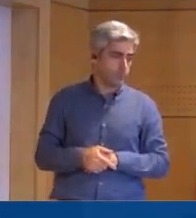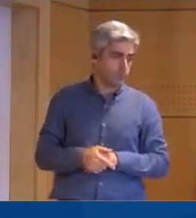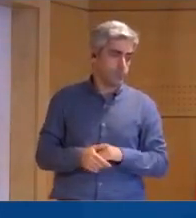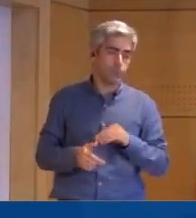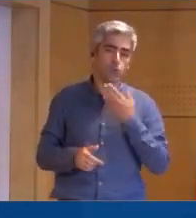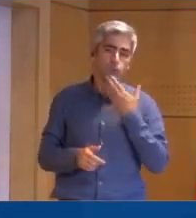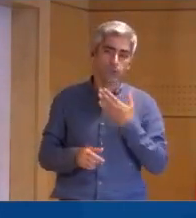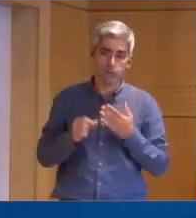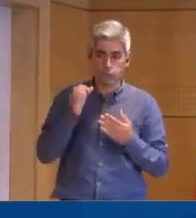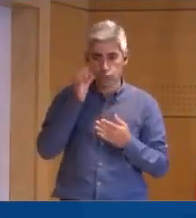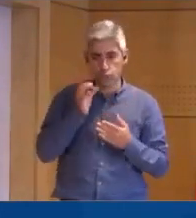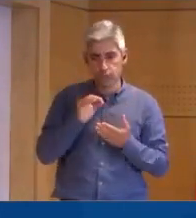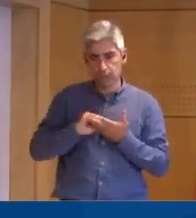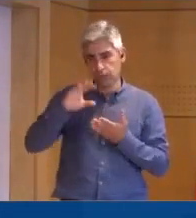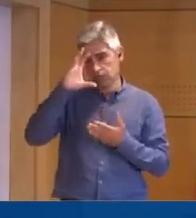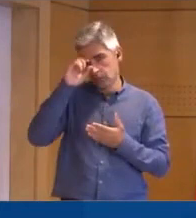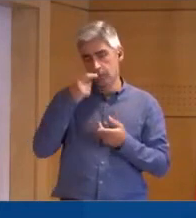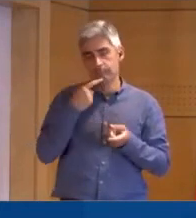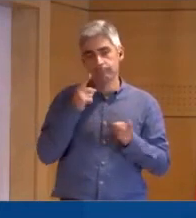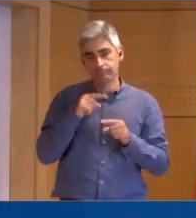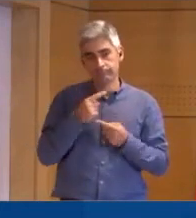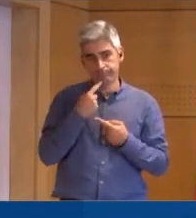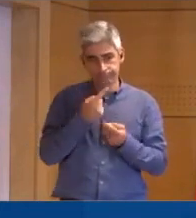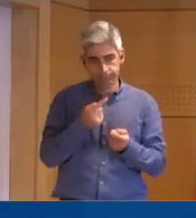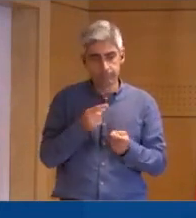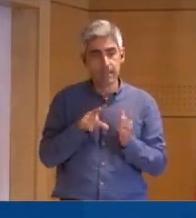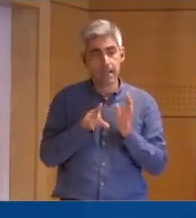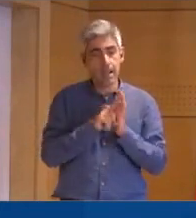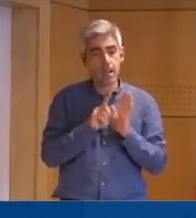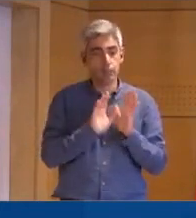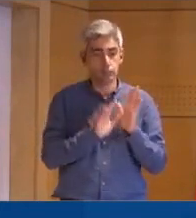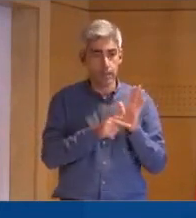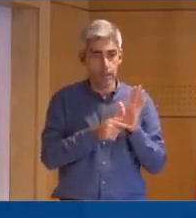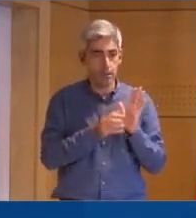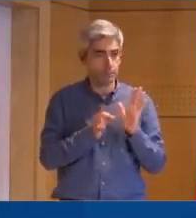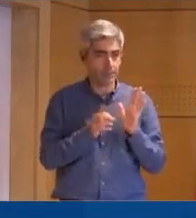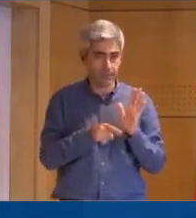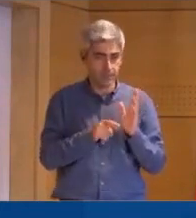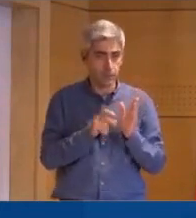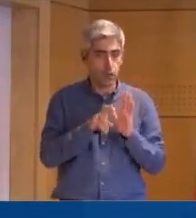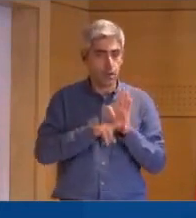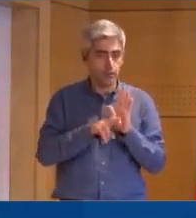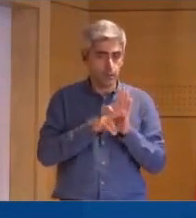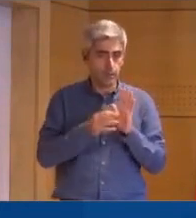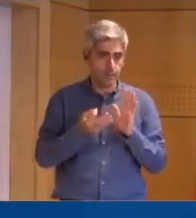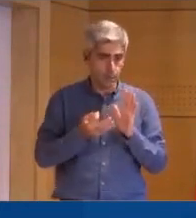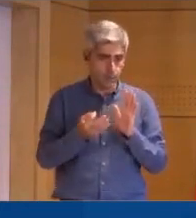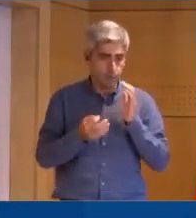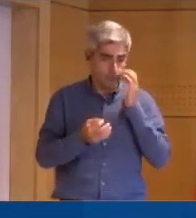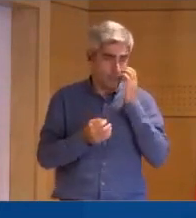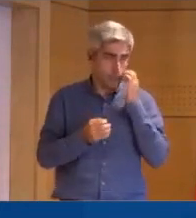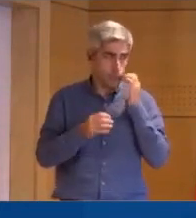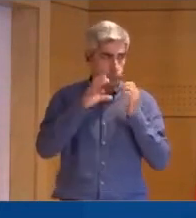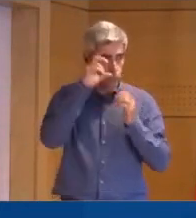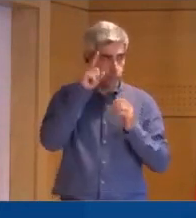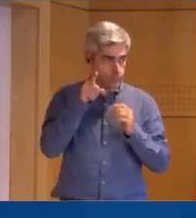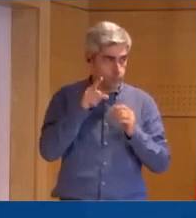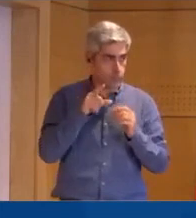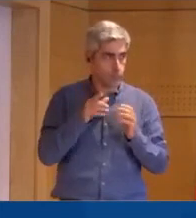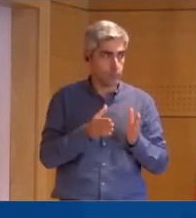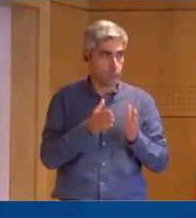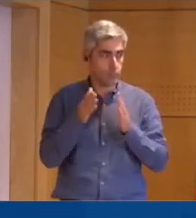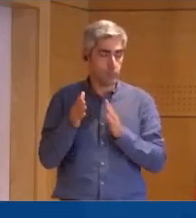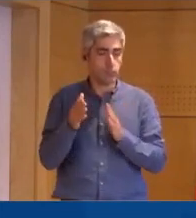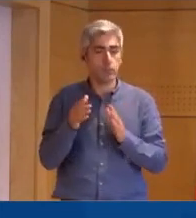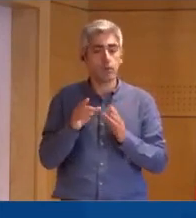Muito obrigada, Sra. Secretária de Estado, reforçando que, de facto, a lei tal qual está não carece de regulamentação por parte do Governo. E